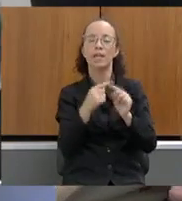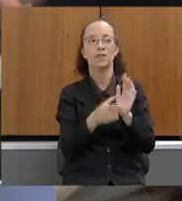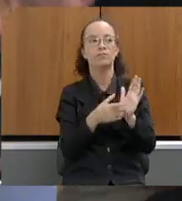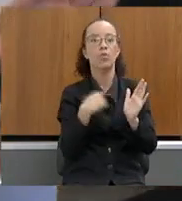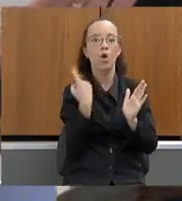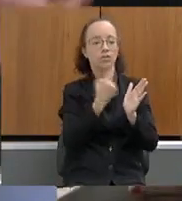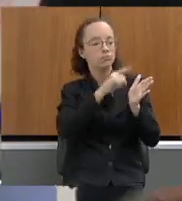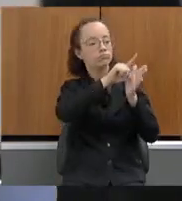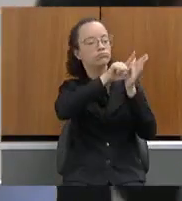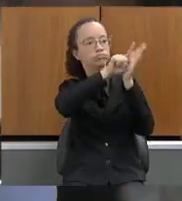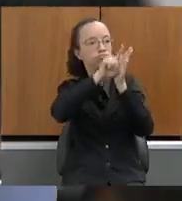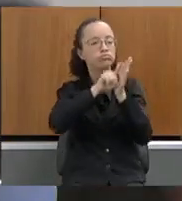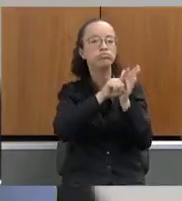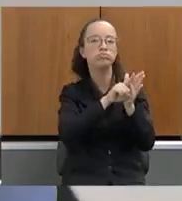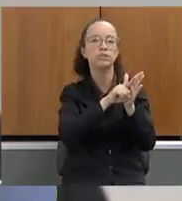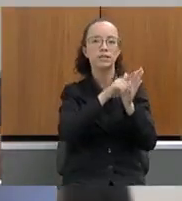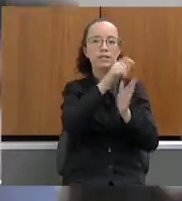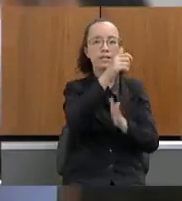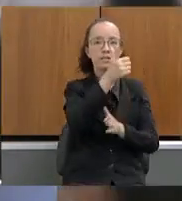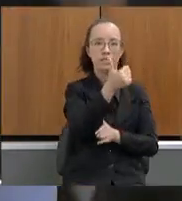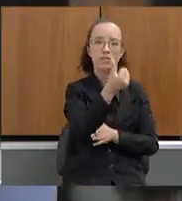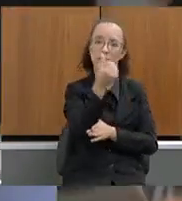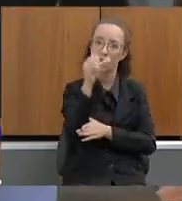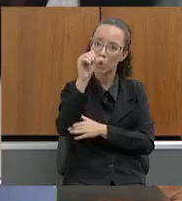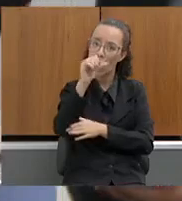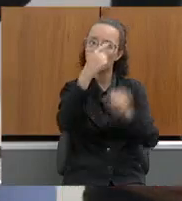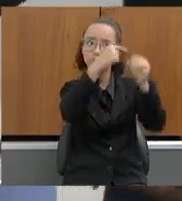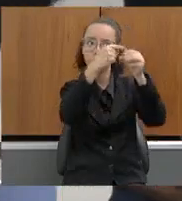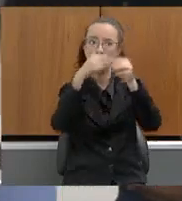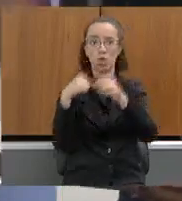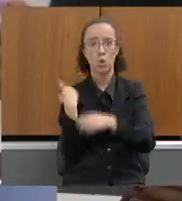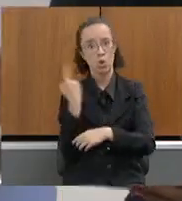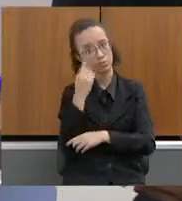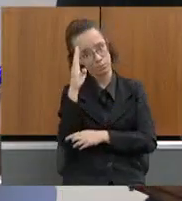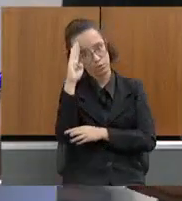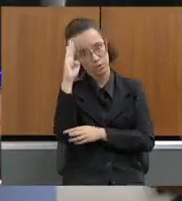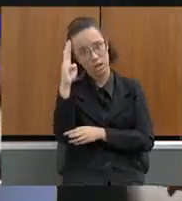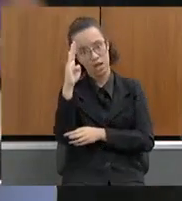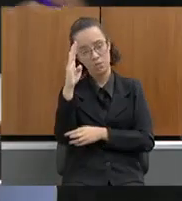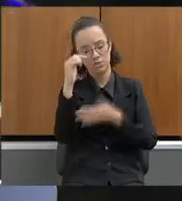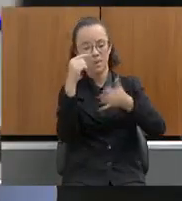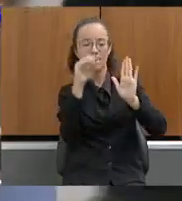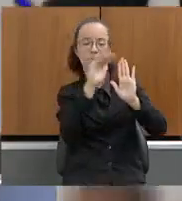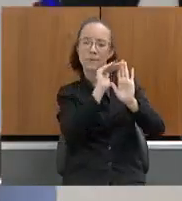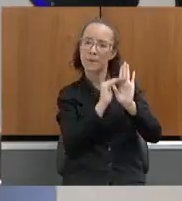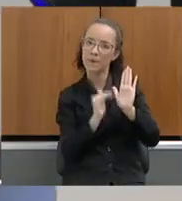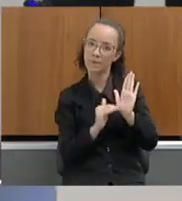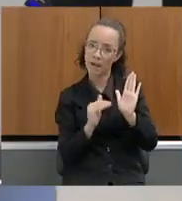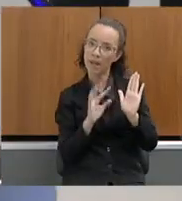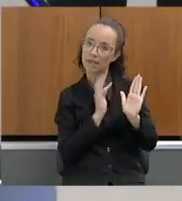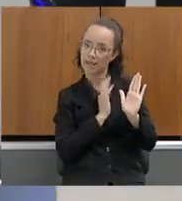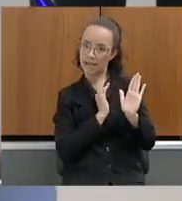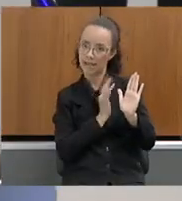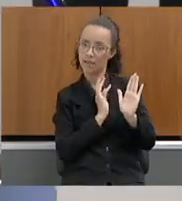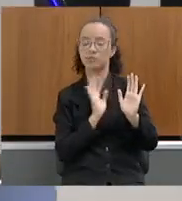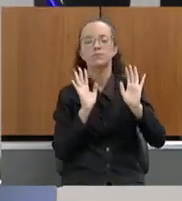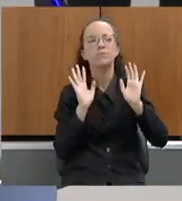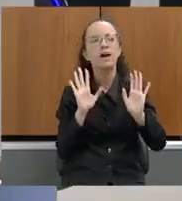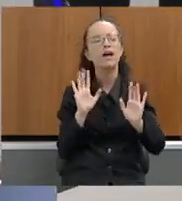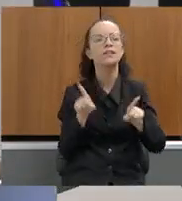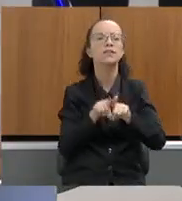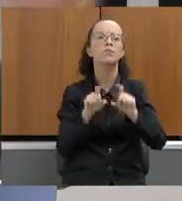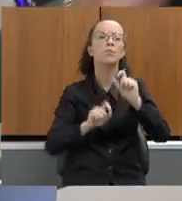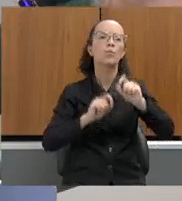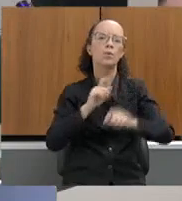apenas para essas 69 comunidades que nós priorizamos, a partir desses critérios técnicos, mas também para uma